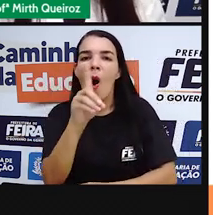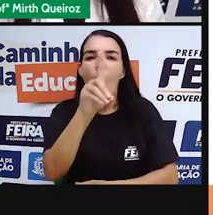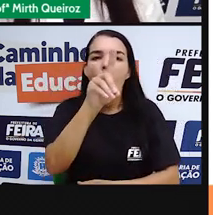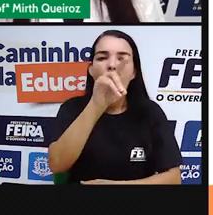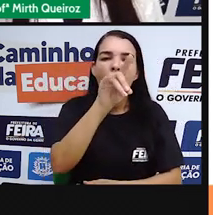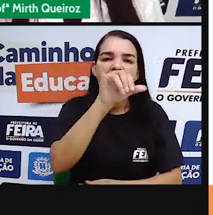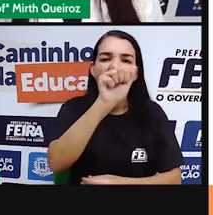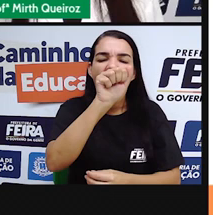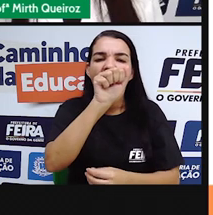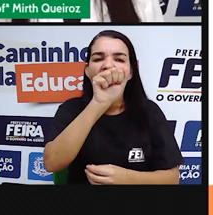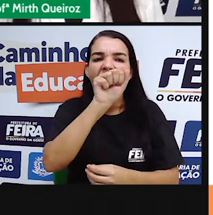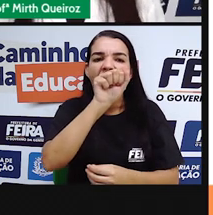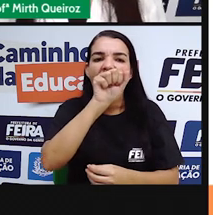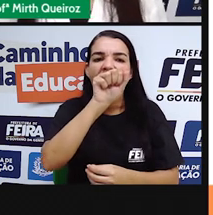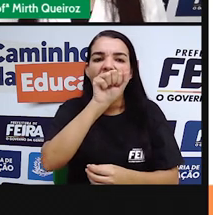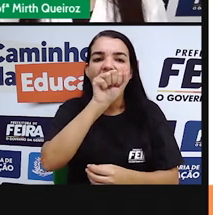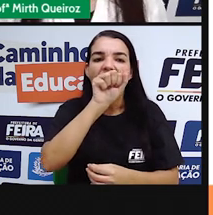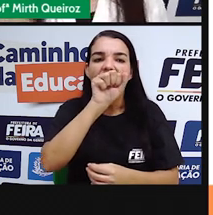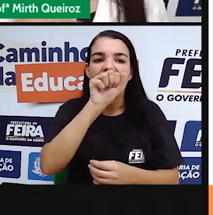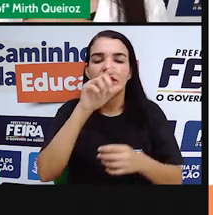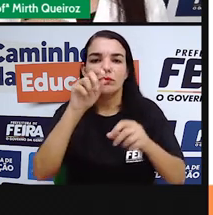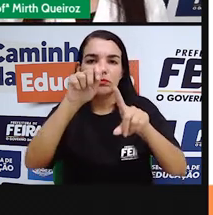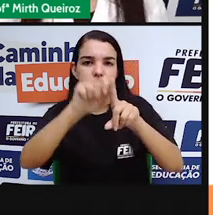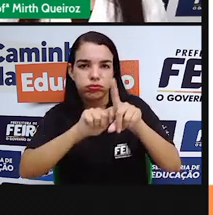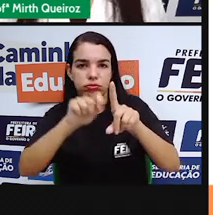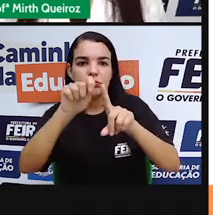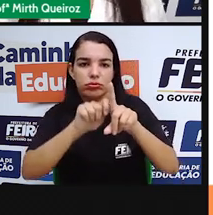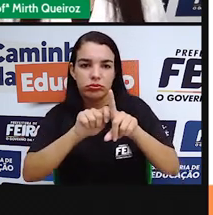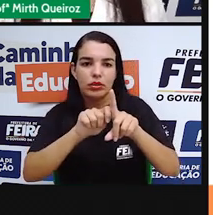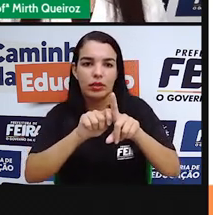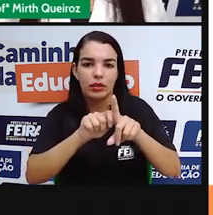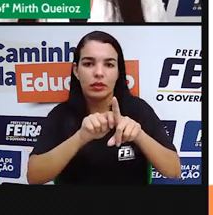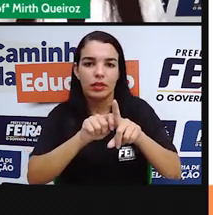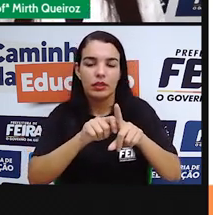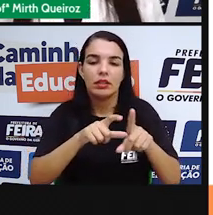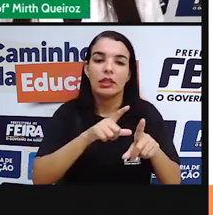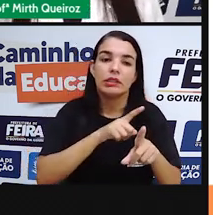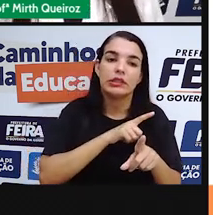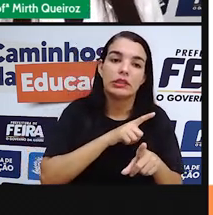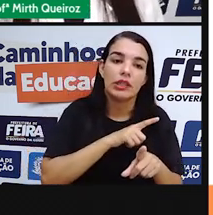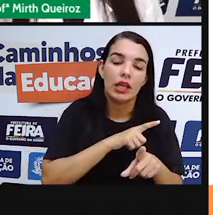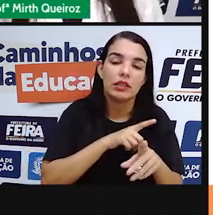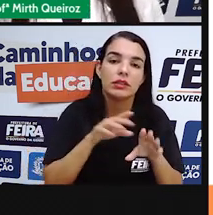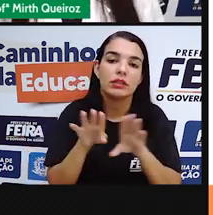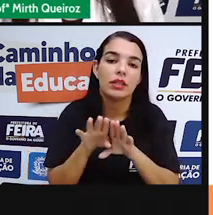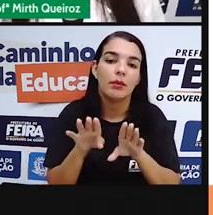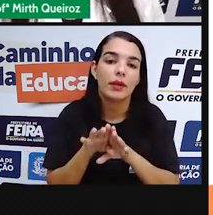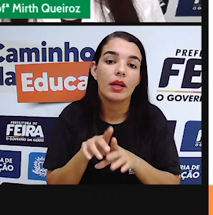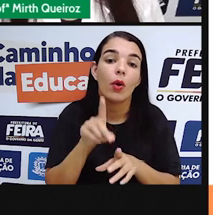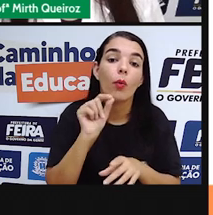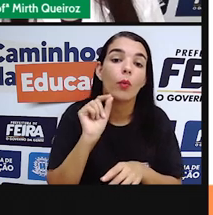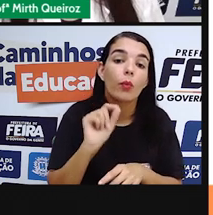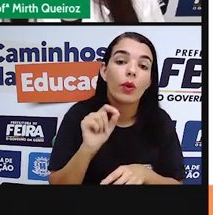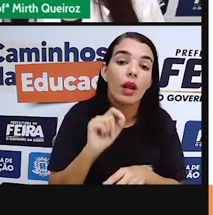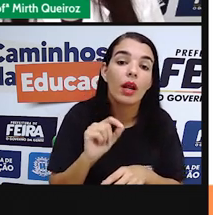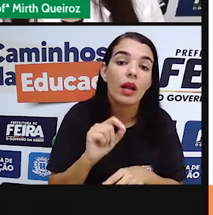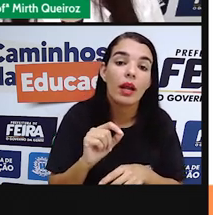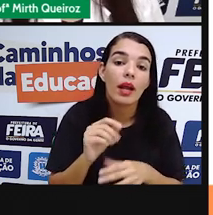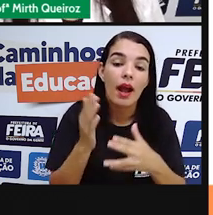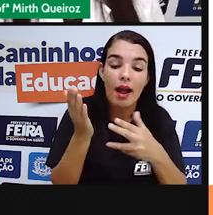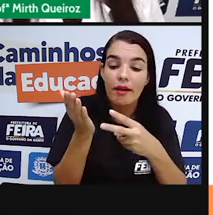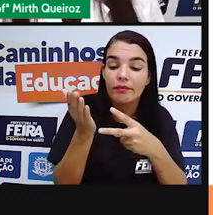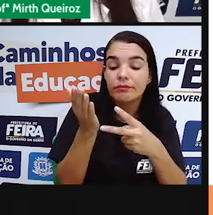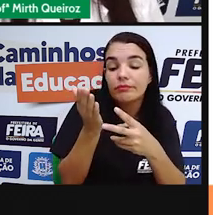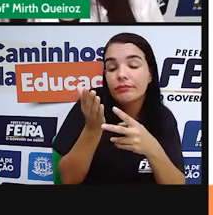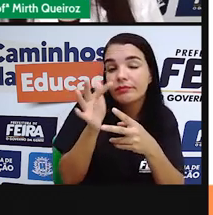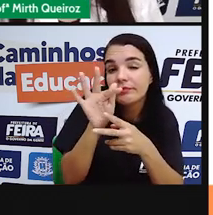né? Ao mês. E, além de dar origem ao mês, nós teremos também os tipos de